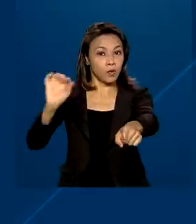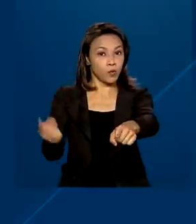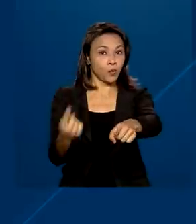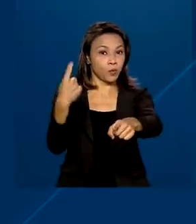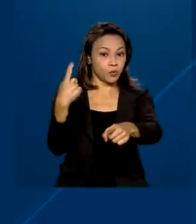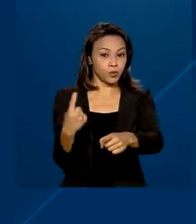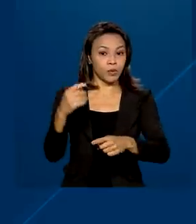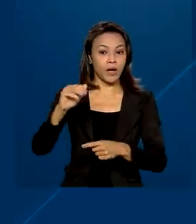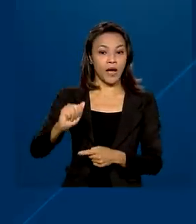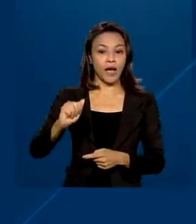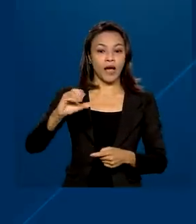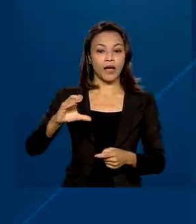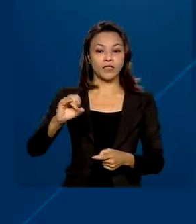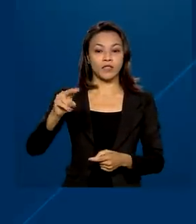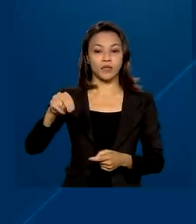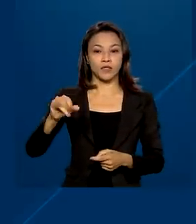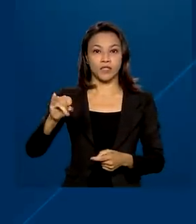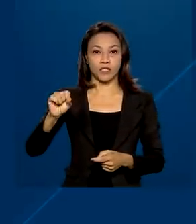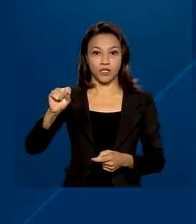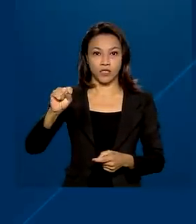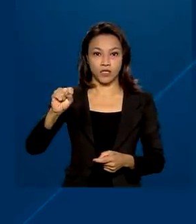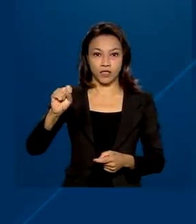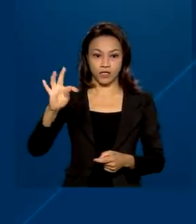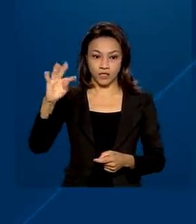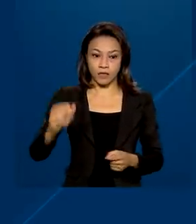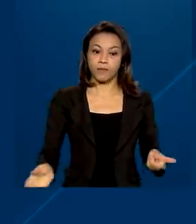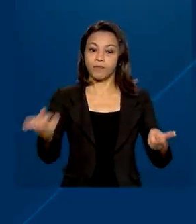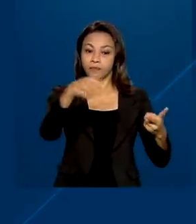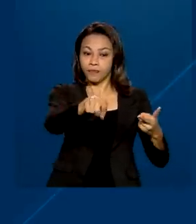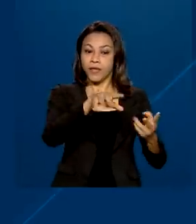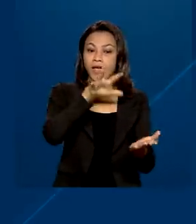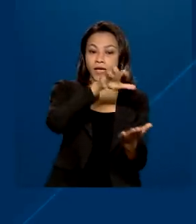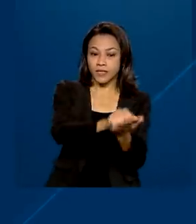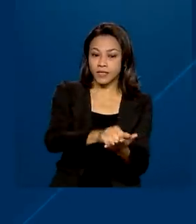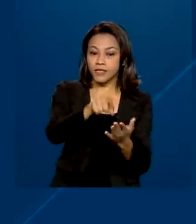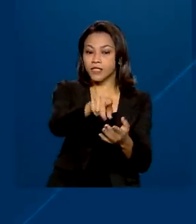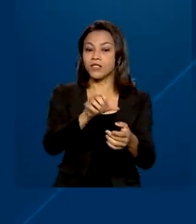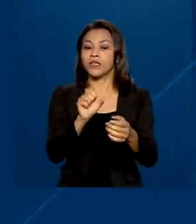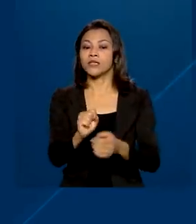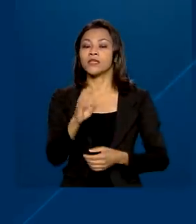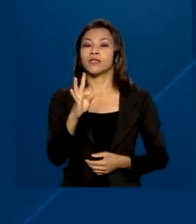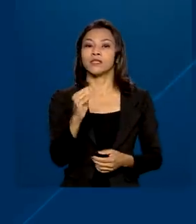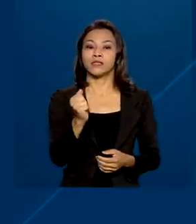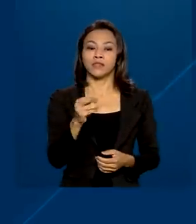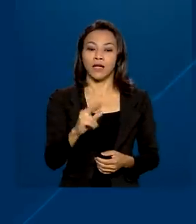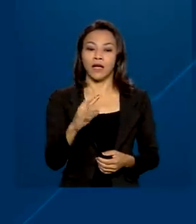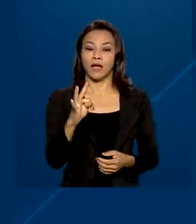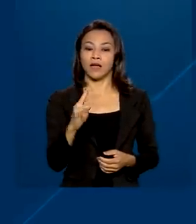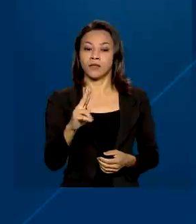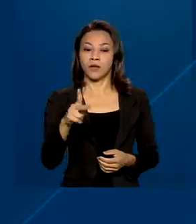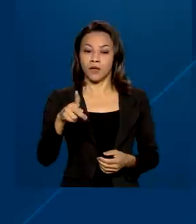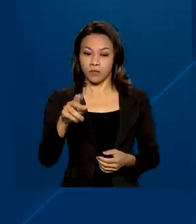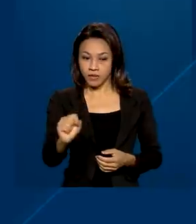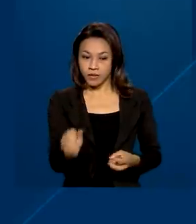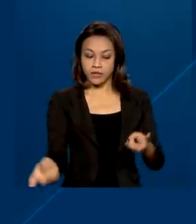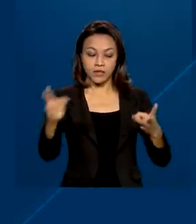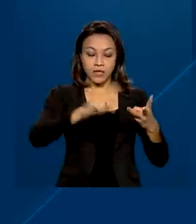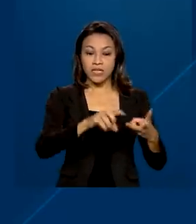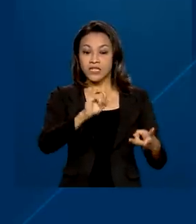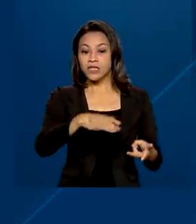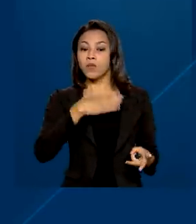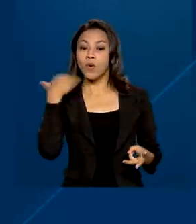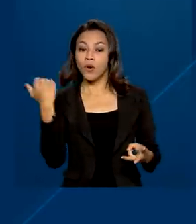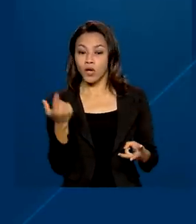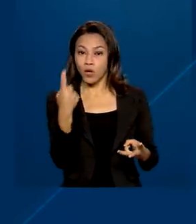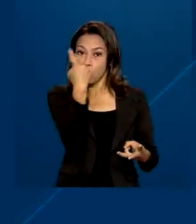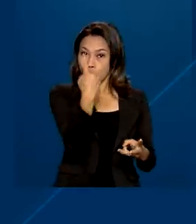estabelece também requisitos para o registro das startups, facilita a dissolução de uma sociedade em caso de morte do sócio e